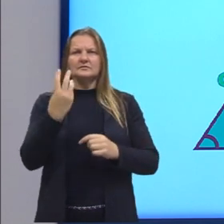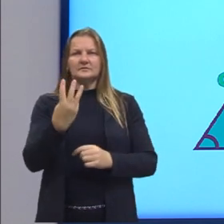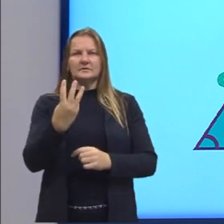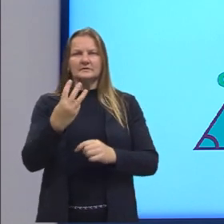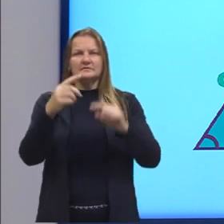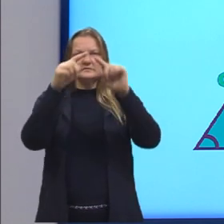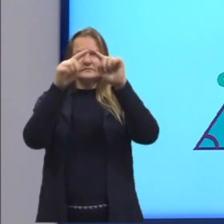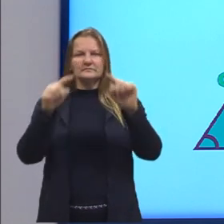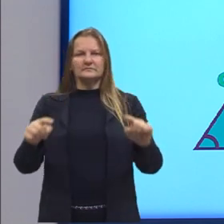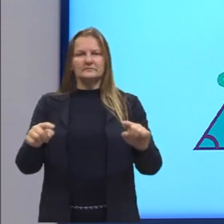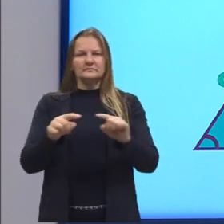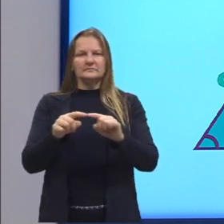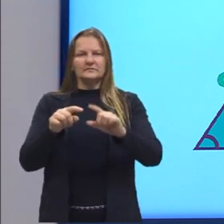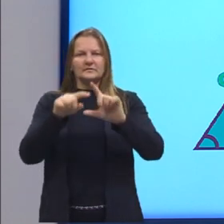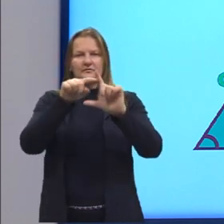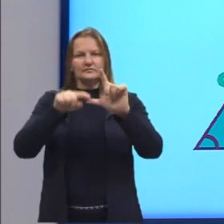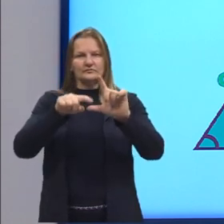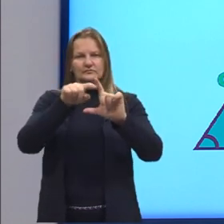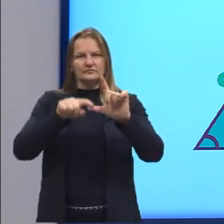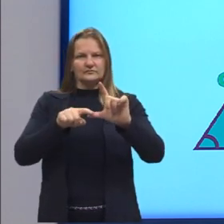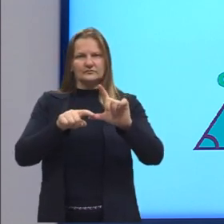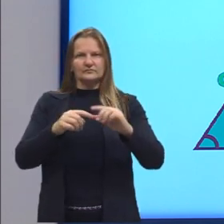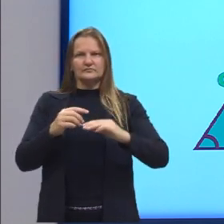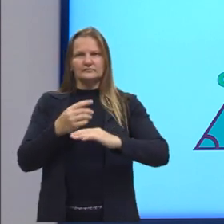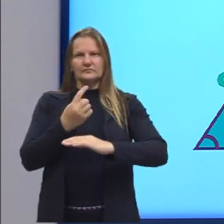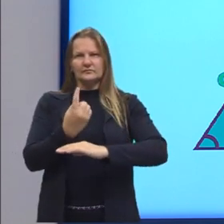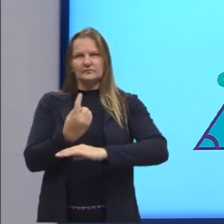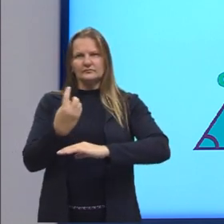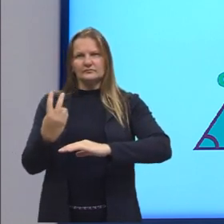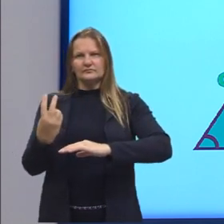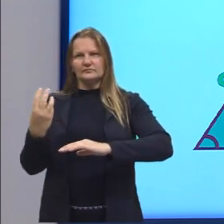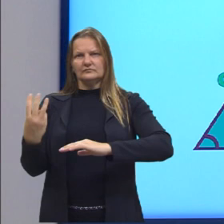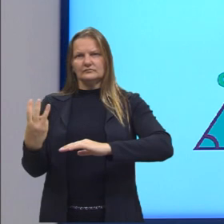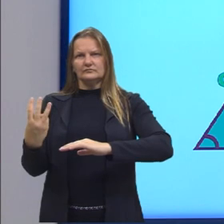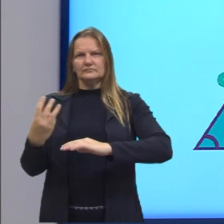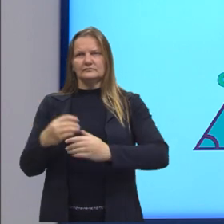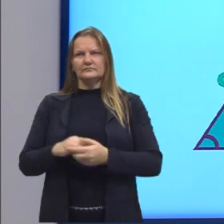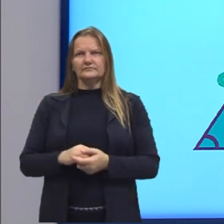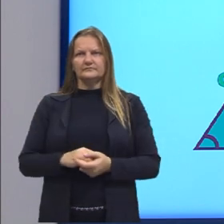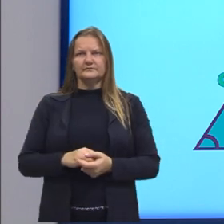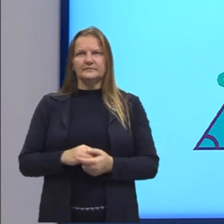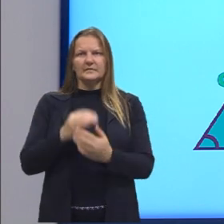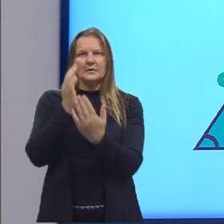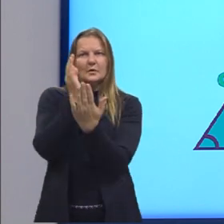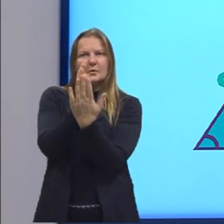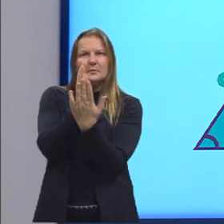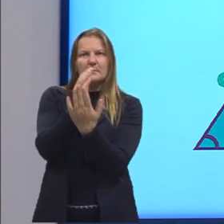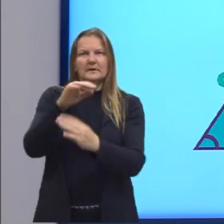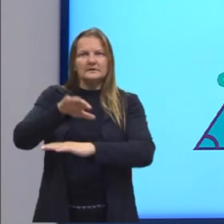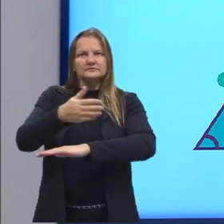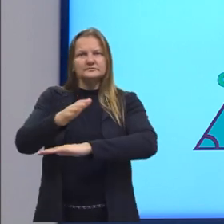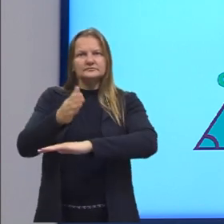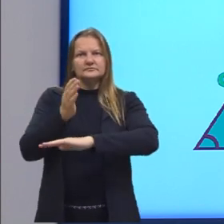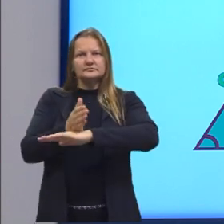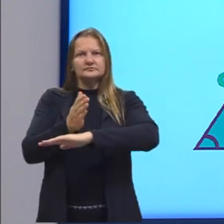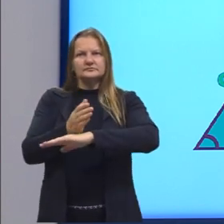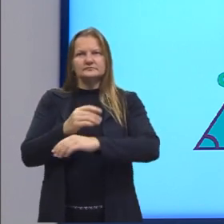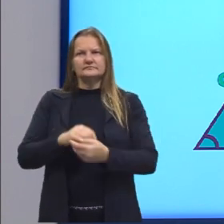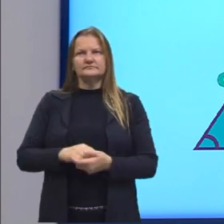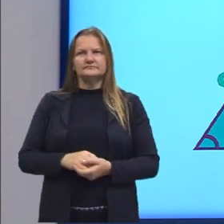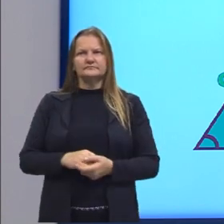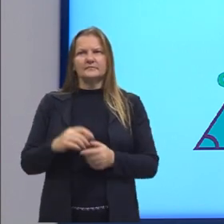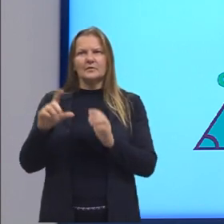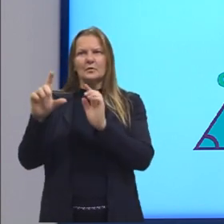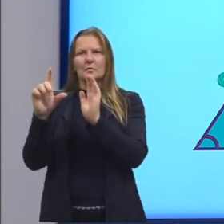três triângulos retângulos. Se eu considerar o triângulo médio e o triângulo menor, nós temos,